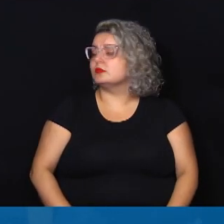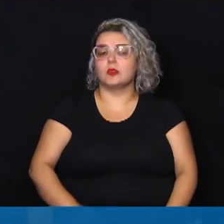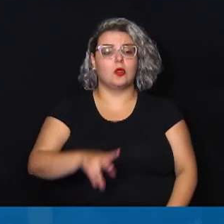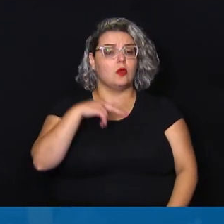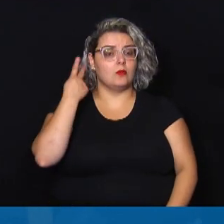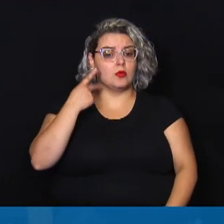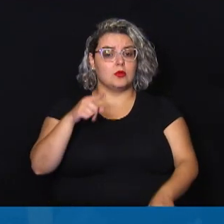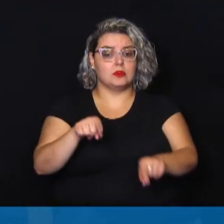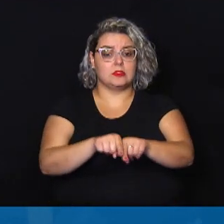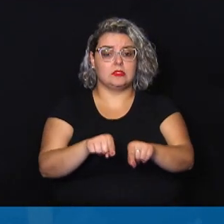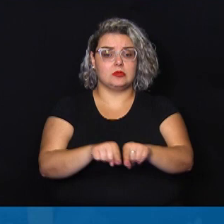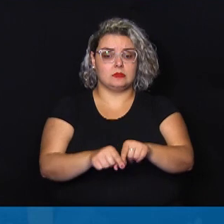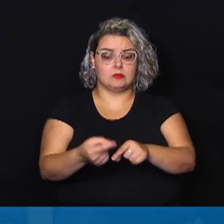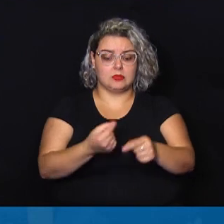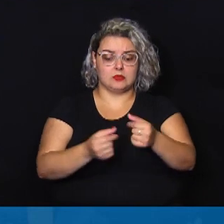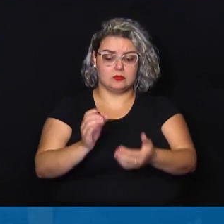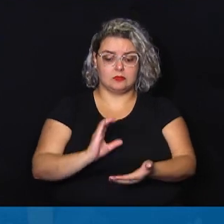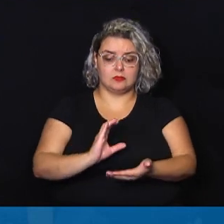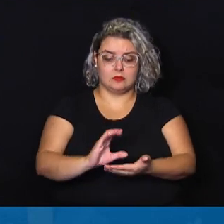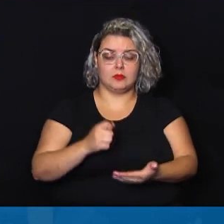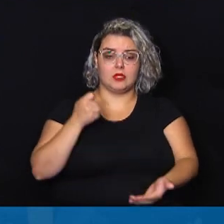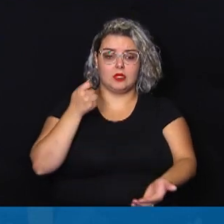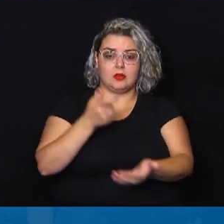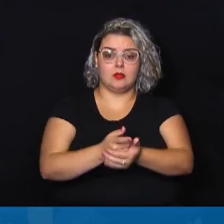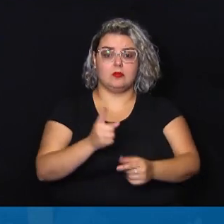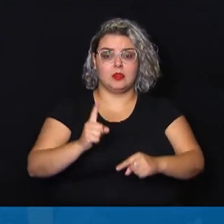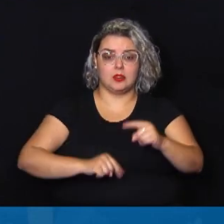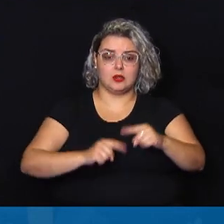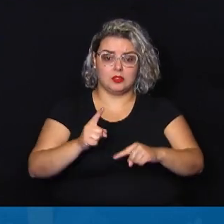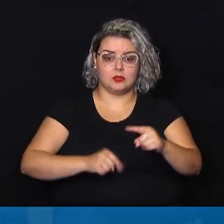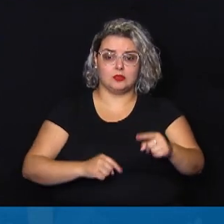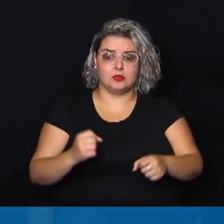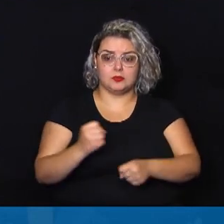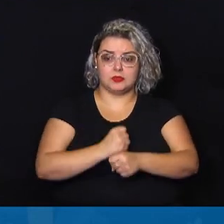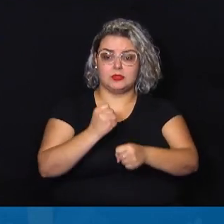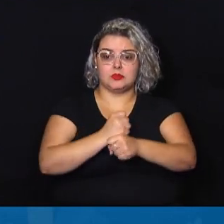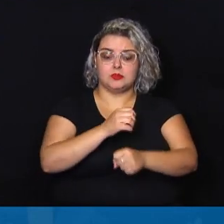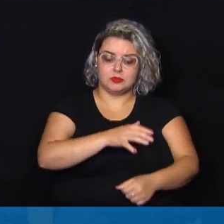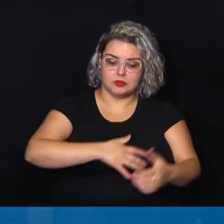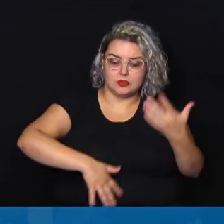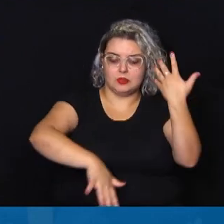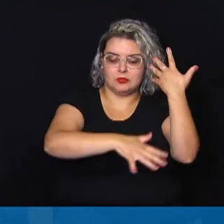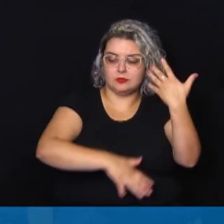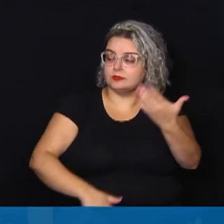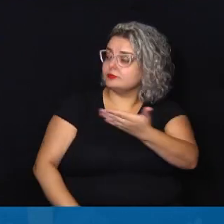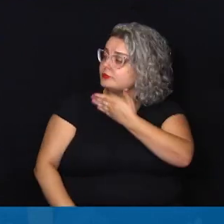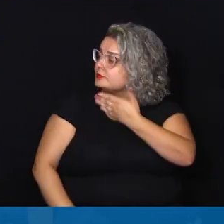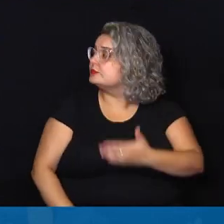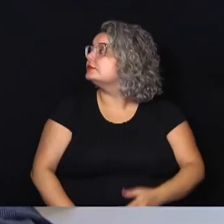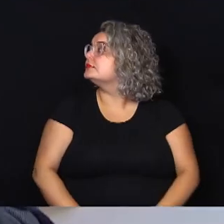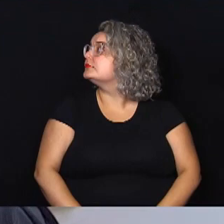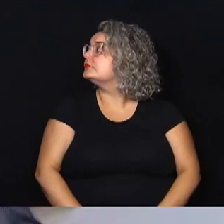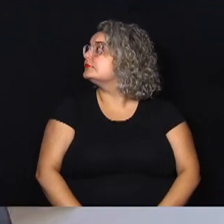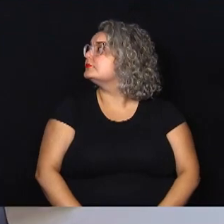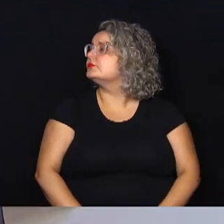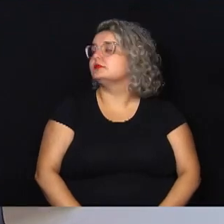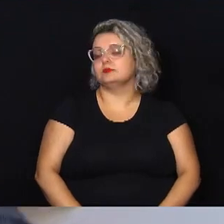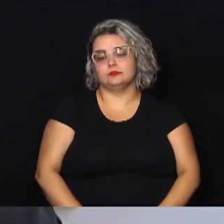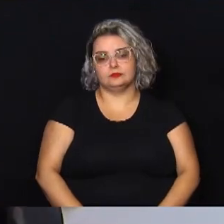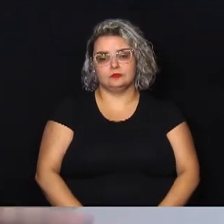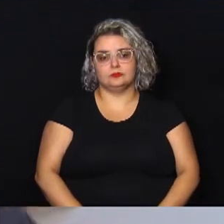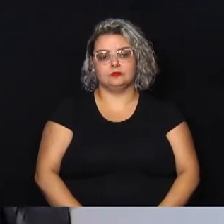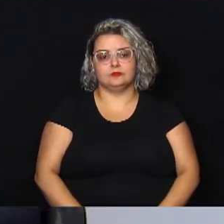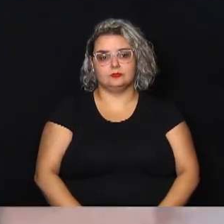também destinou um valor para a aquisição de materiais para a construção de praças, areia, pedra e cimento. Minhas